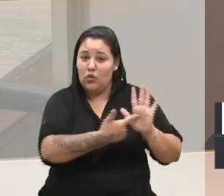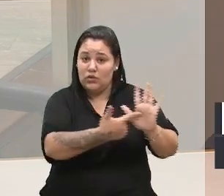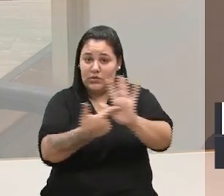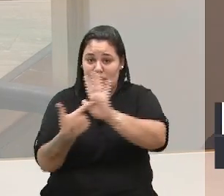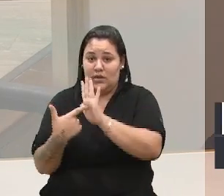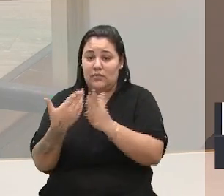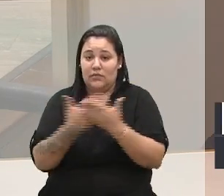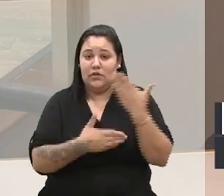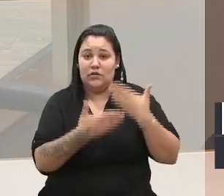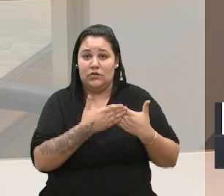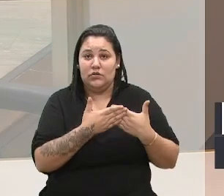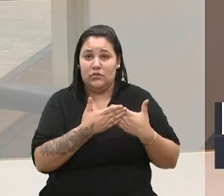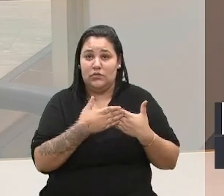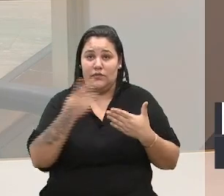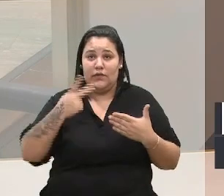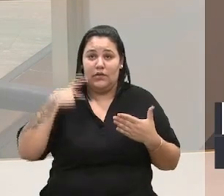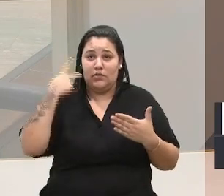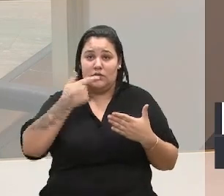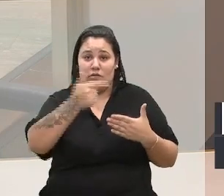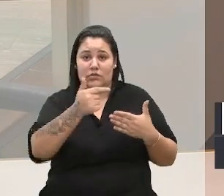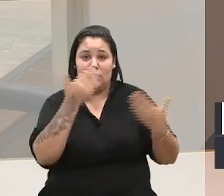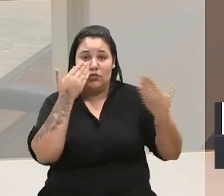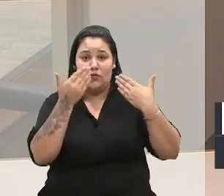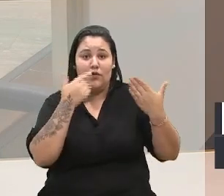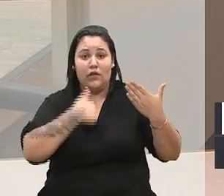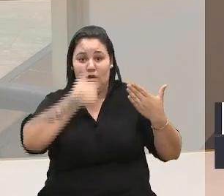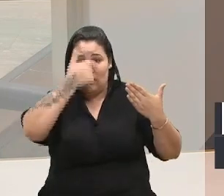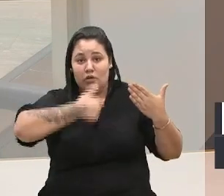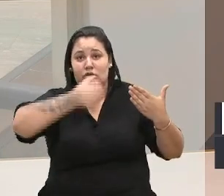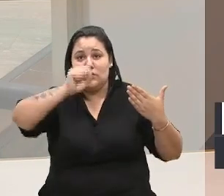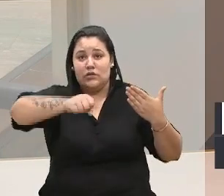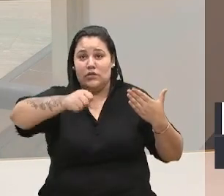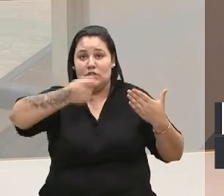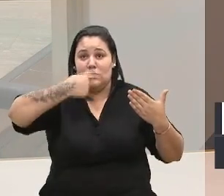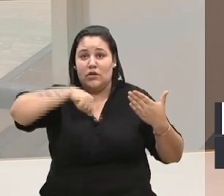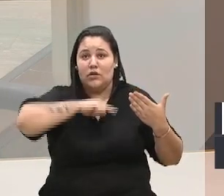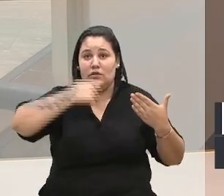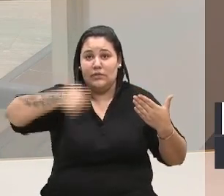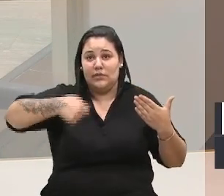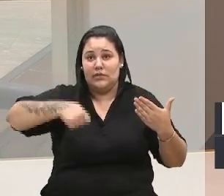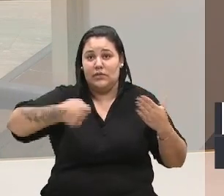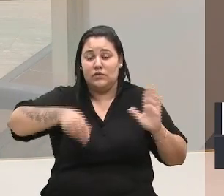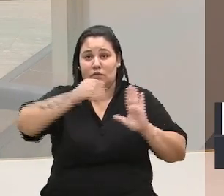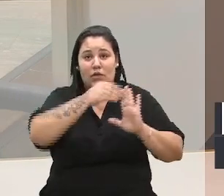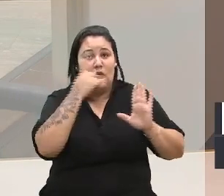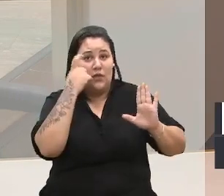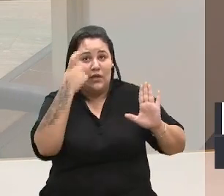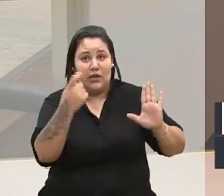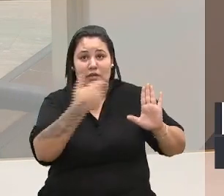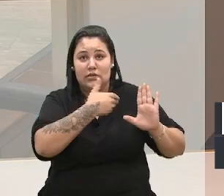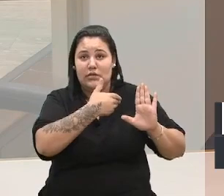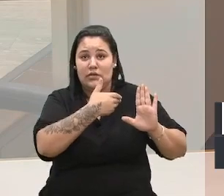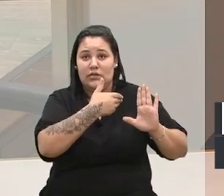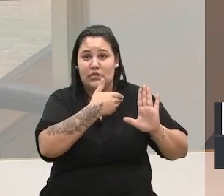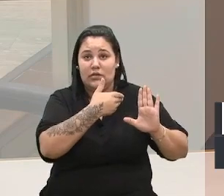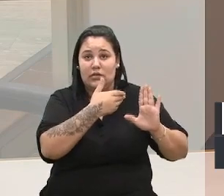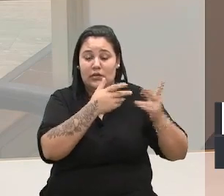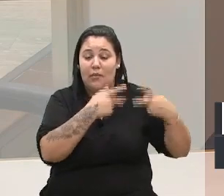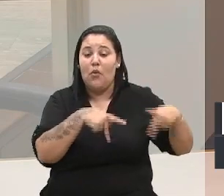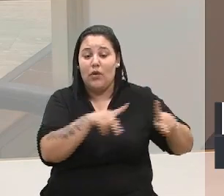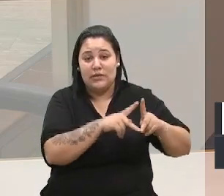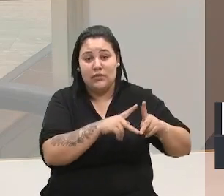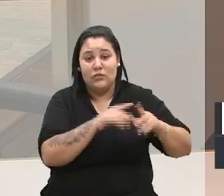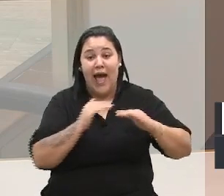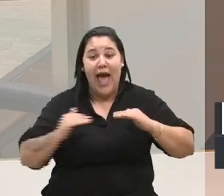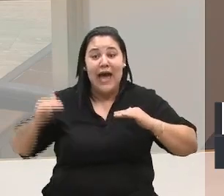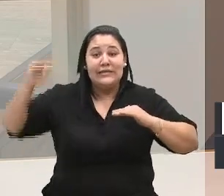vereadores não terem dúvidas. E acho que sim, acho que a gente precisa colocar o interesse público acima de interesses pessoais, o